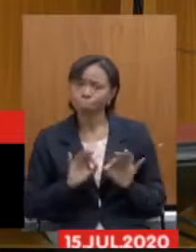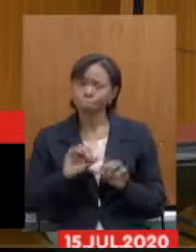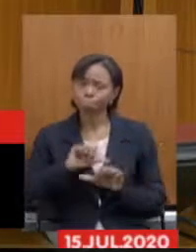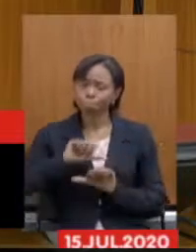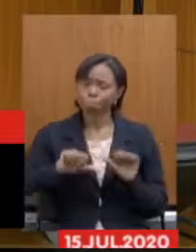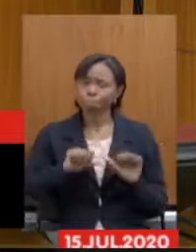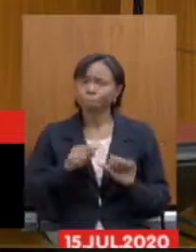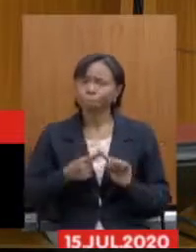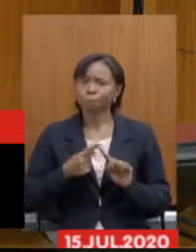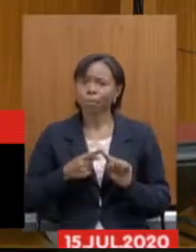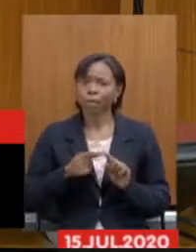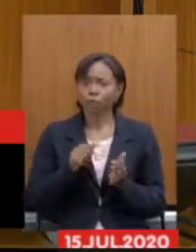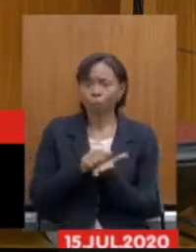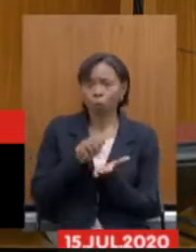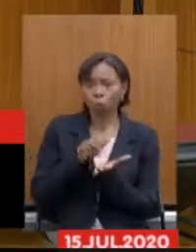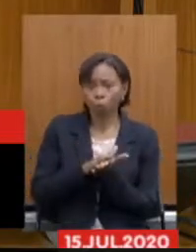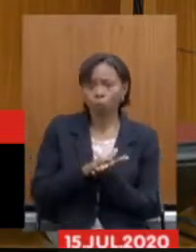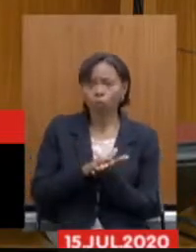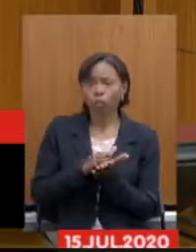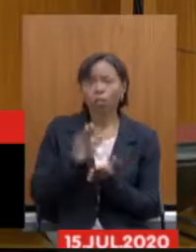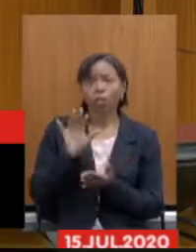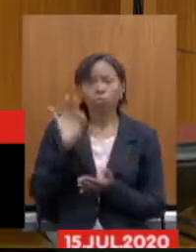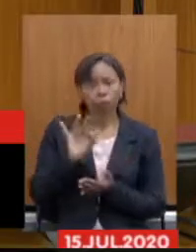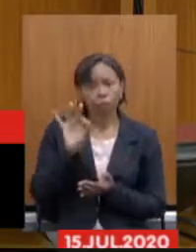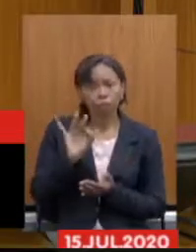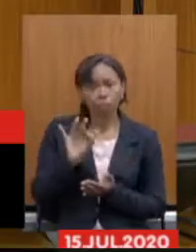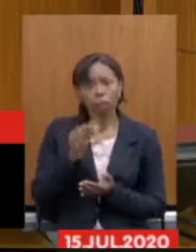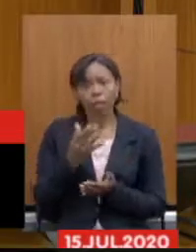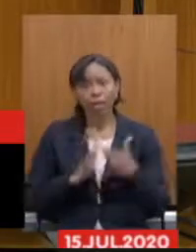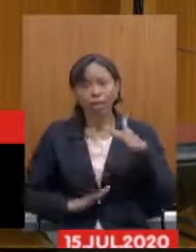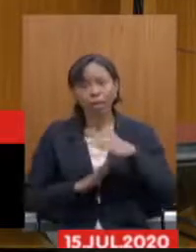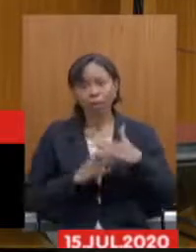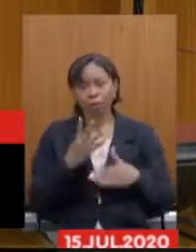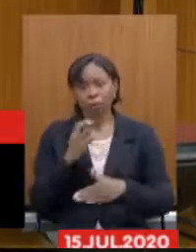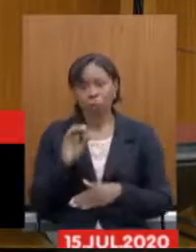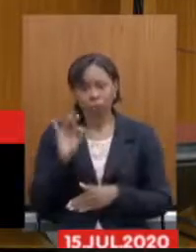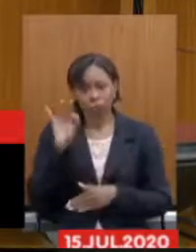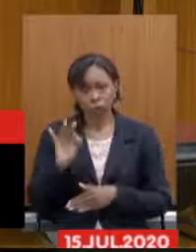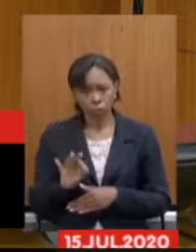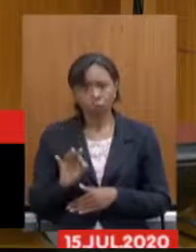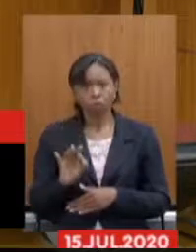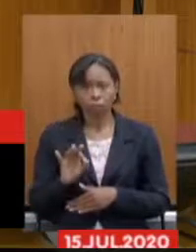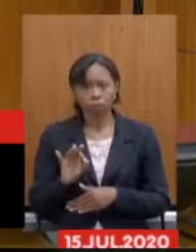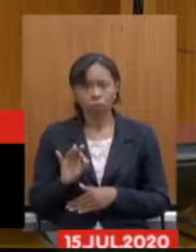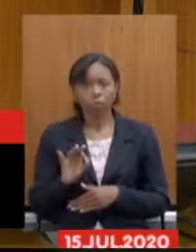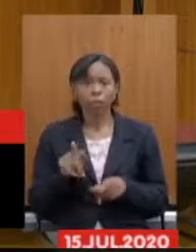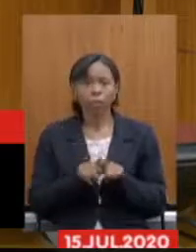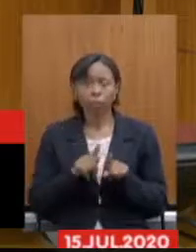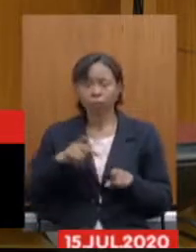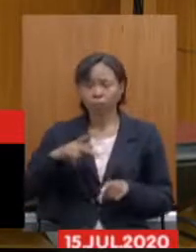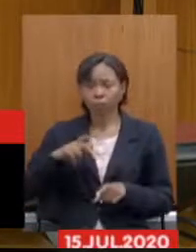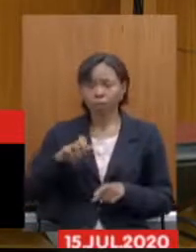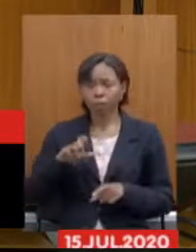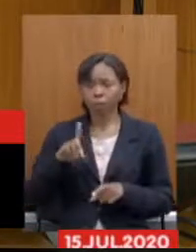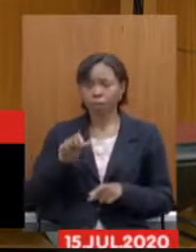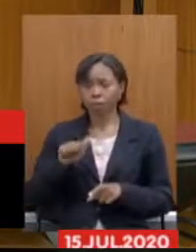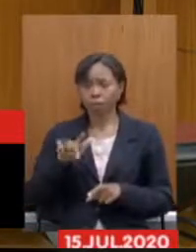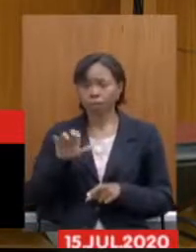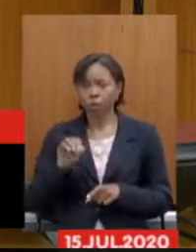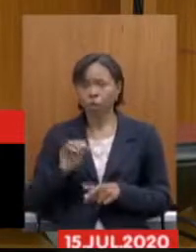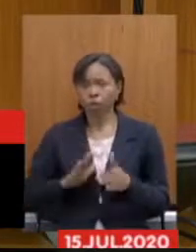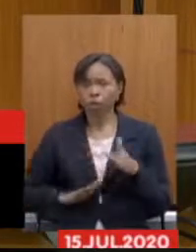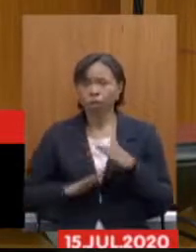tributária tem uma multa máxima de 40%, conforme a jurisprudência do Supremo Tribunal Federal, e um pedágio da ordem, eventualmente, de